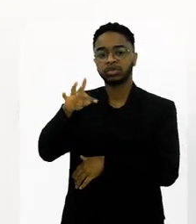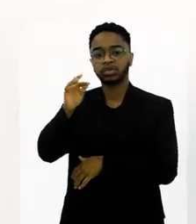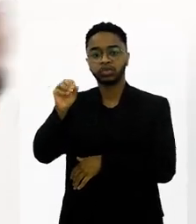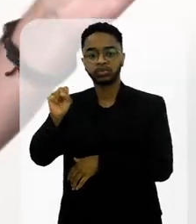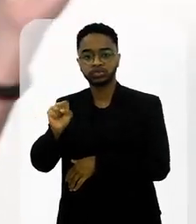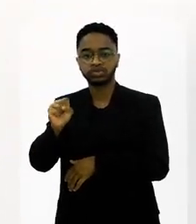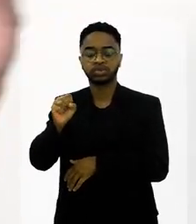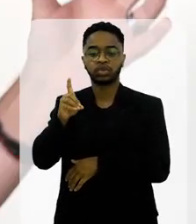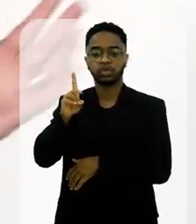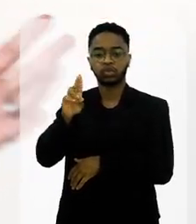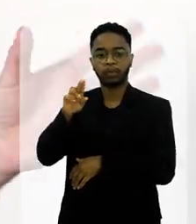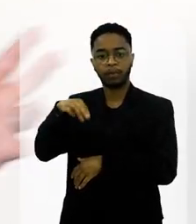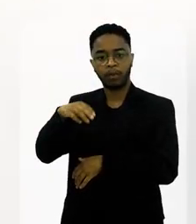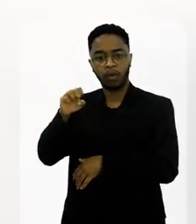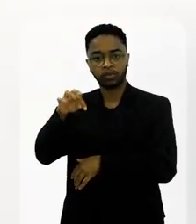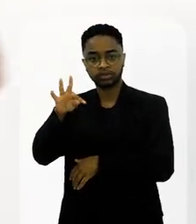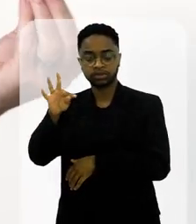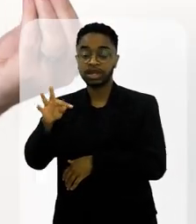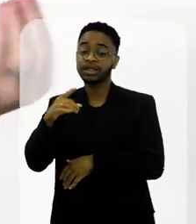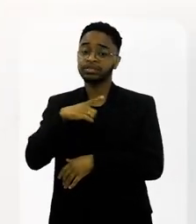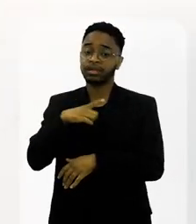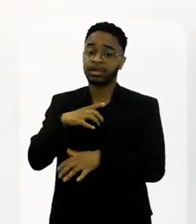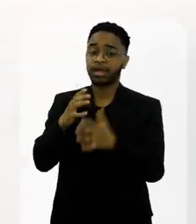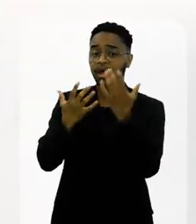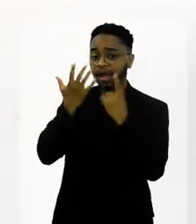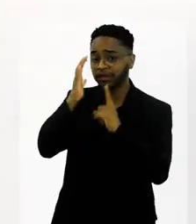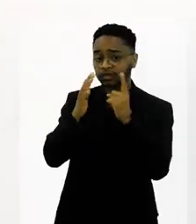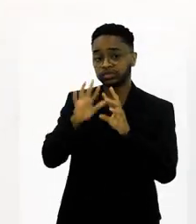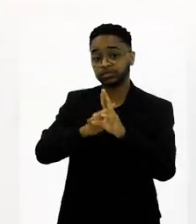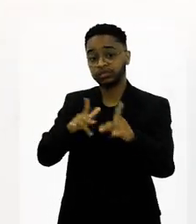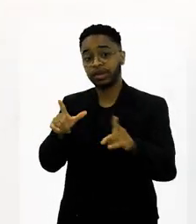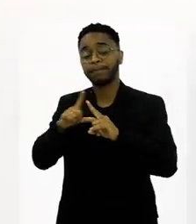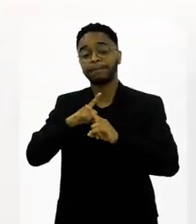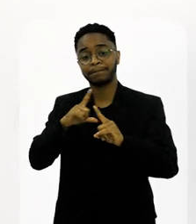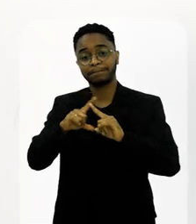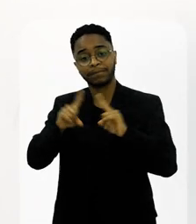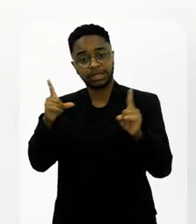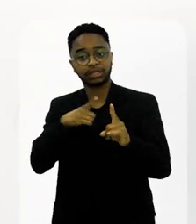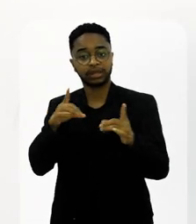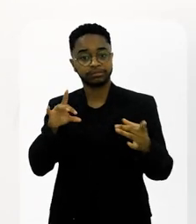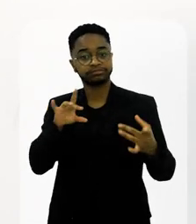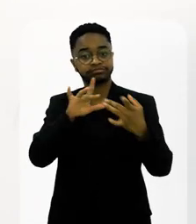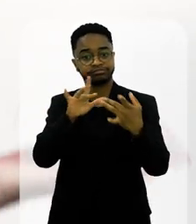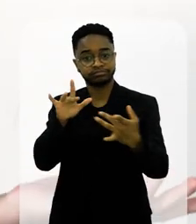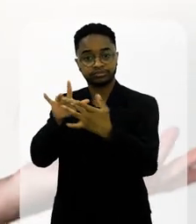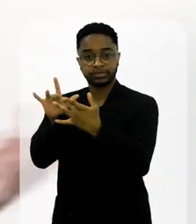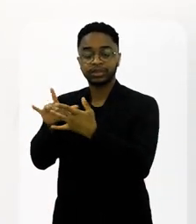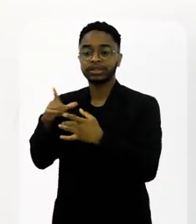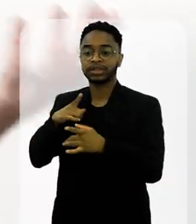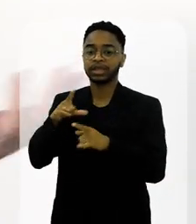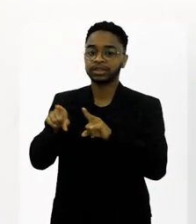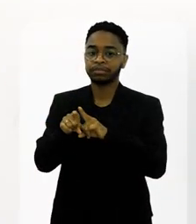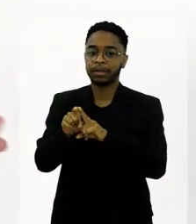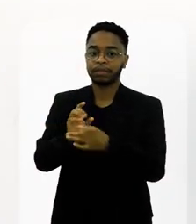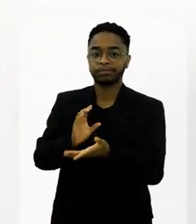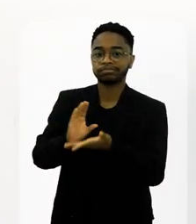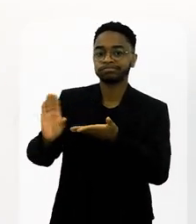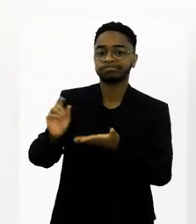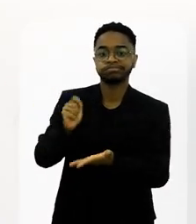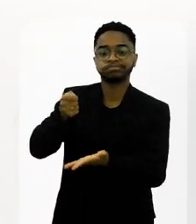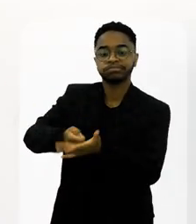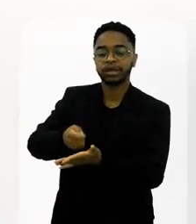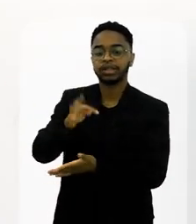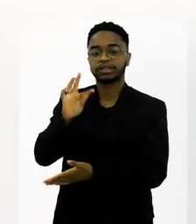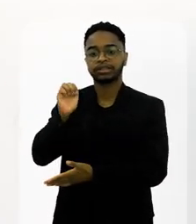Dumont, tem o carro, não sei o quê, que eram carnavais diferentes, mas tinham muitos pontos de contato, né? Inclusive os dois patrocínios, Da TAM e